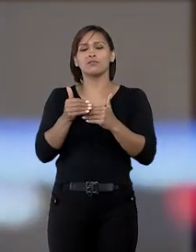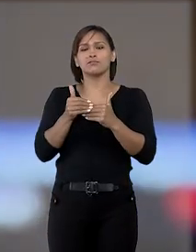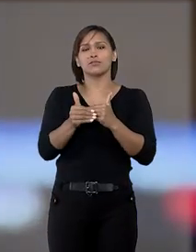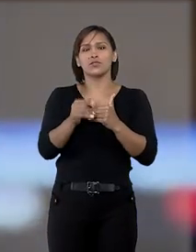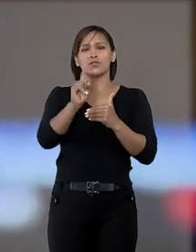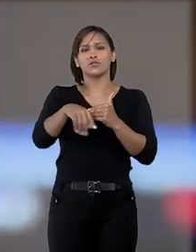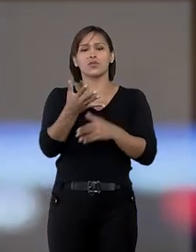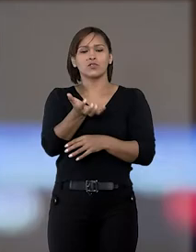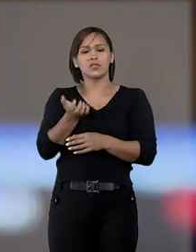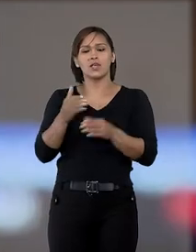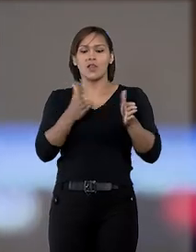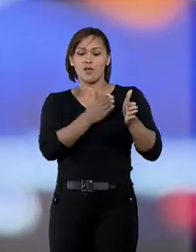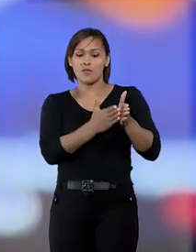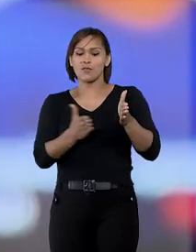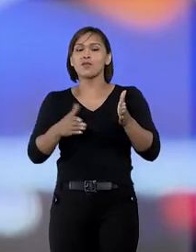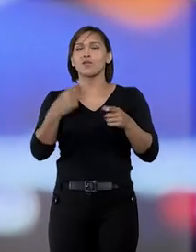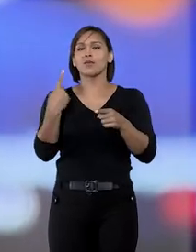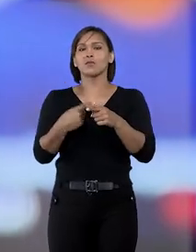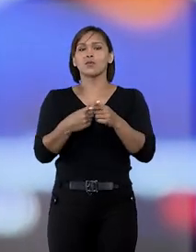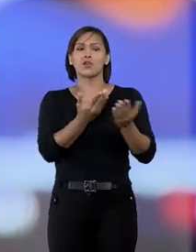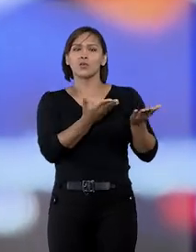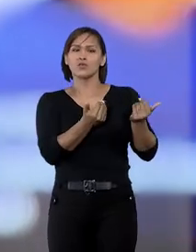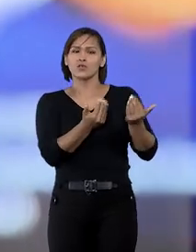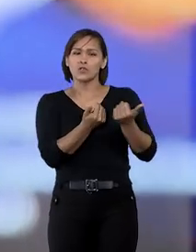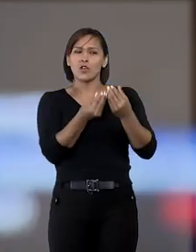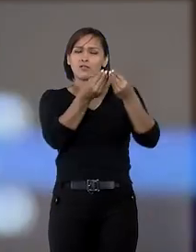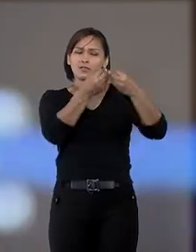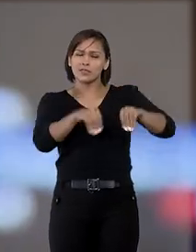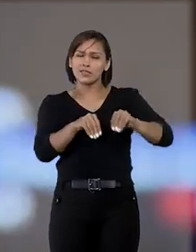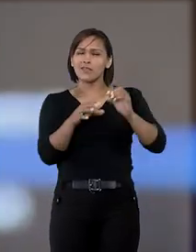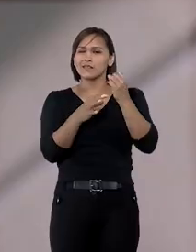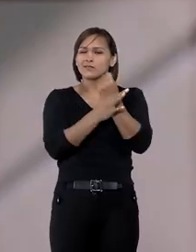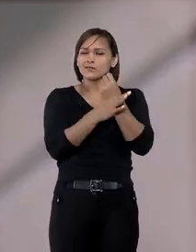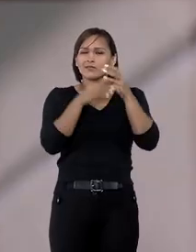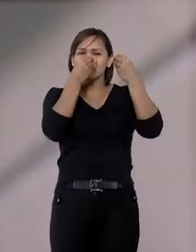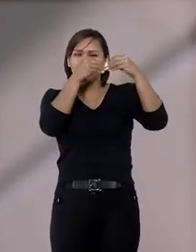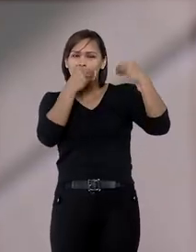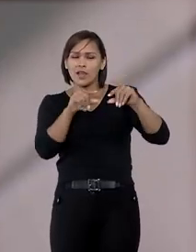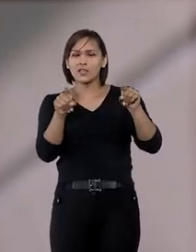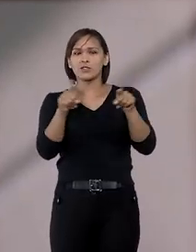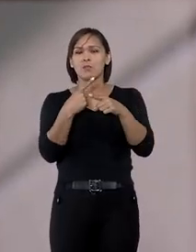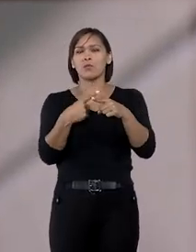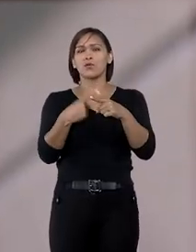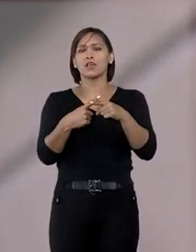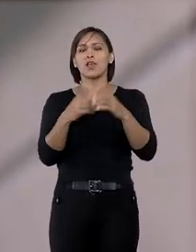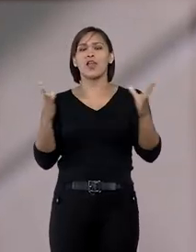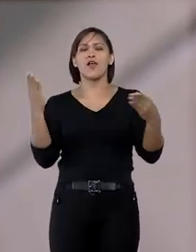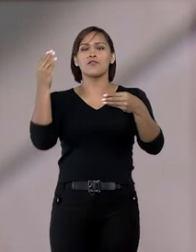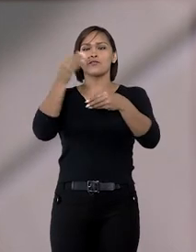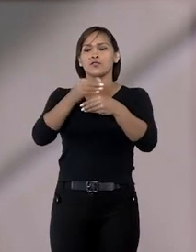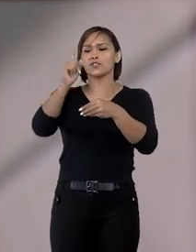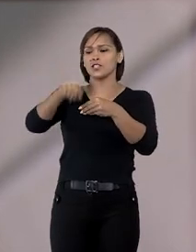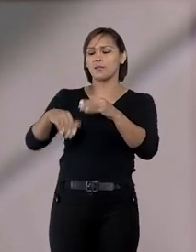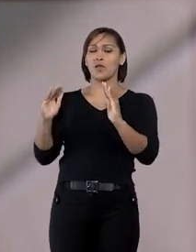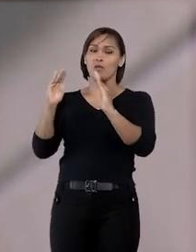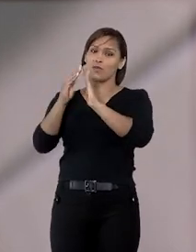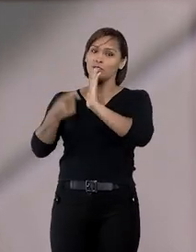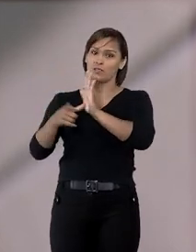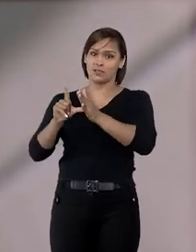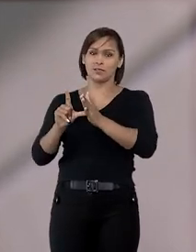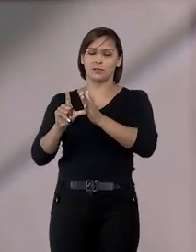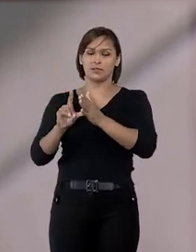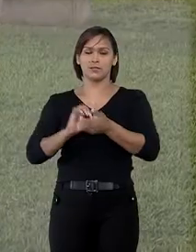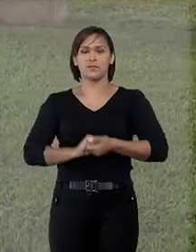passou de conveniência momentânea porque o jovem estaria inseguro diante do possível fechamento da instituição onde